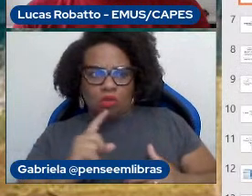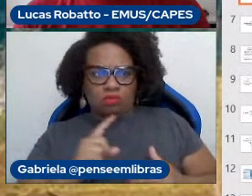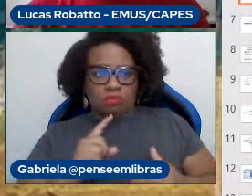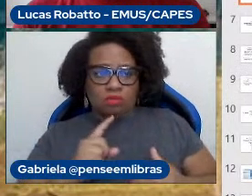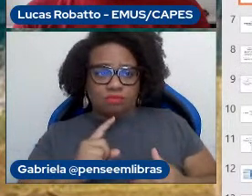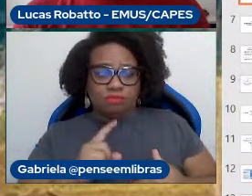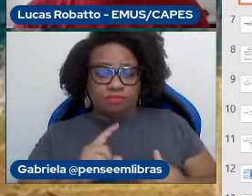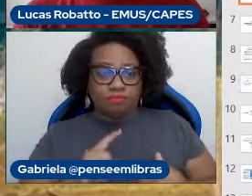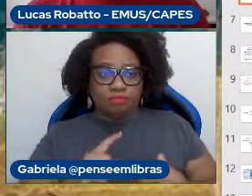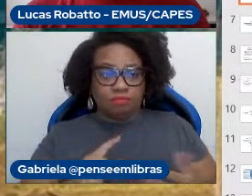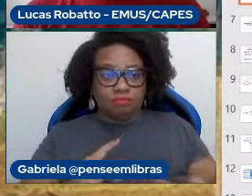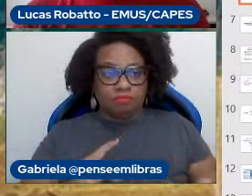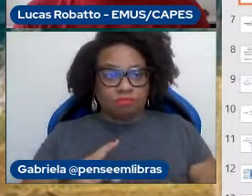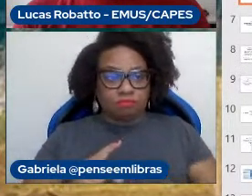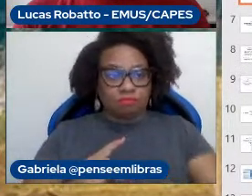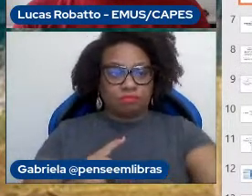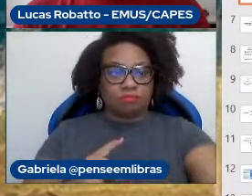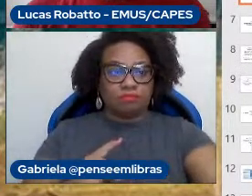é tão forte isso,